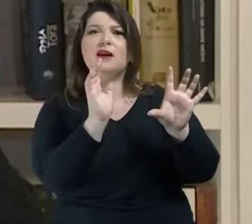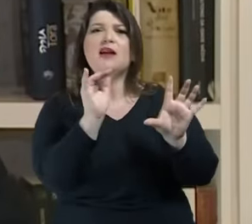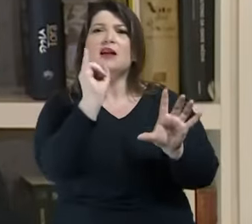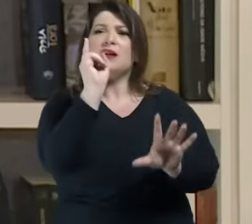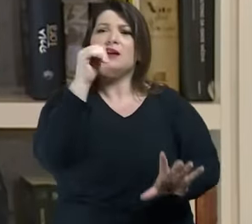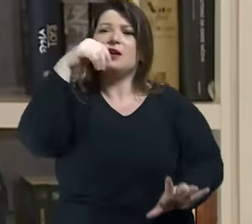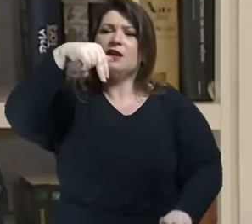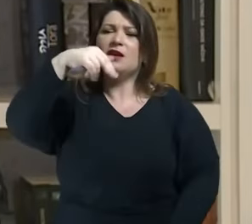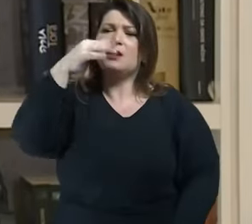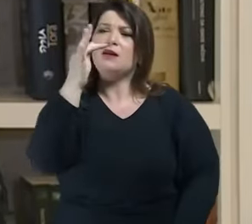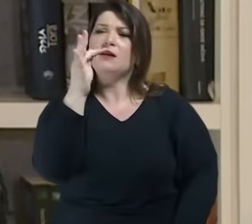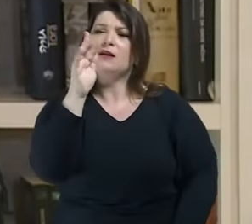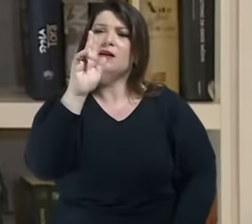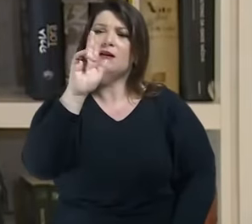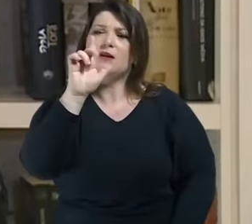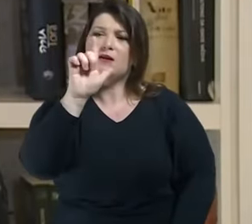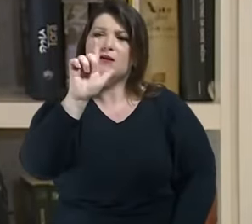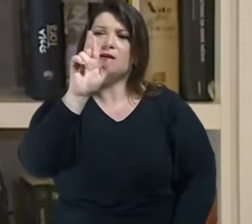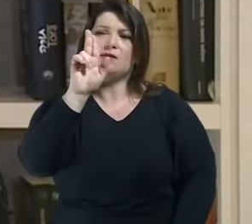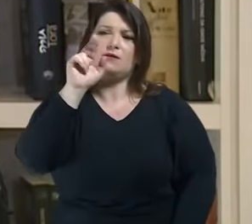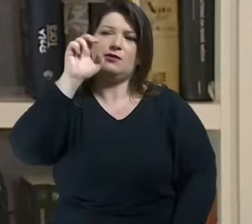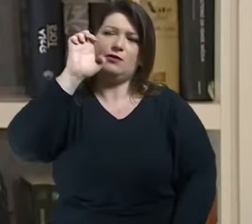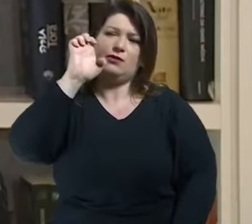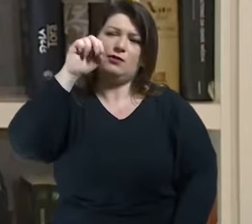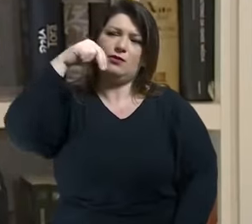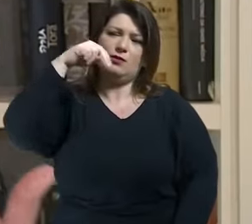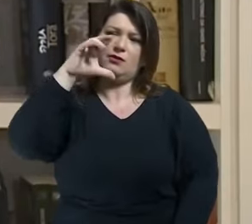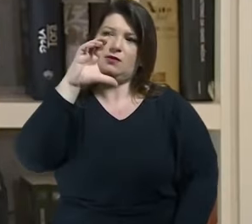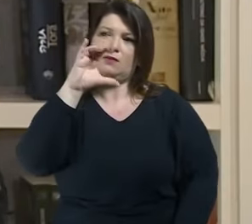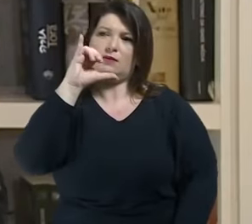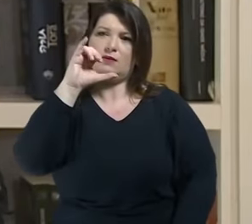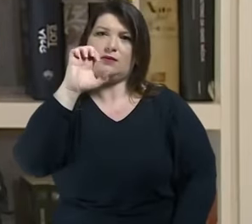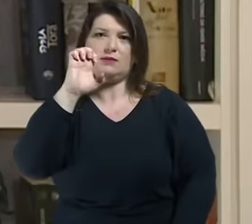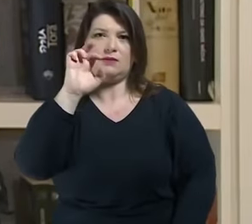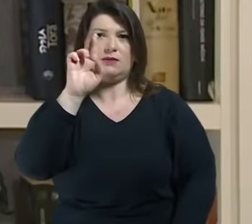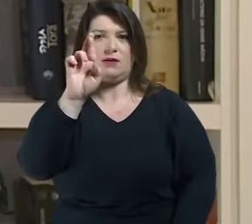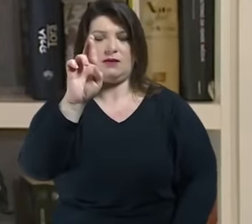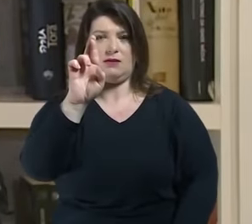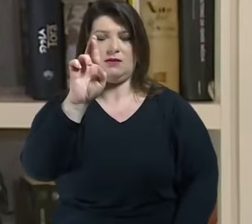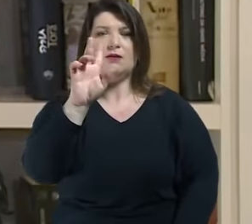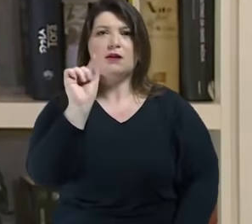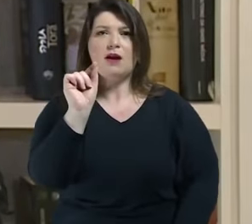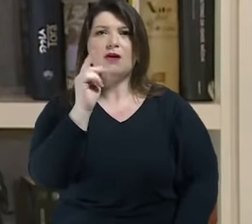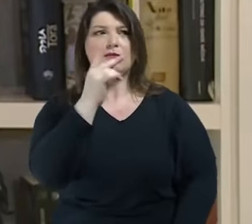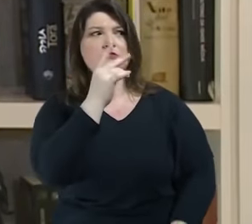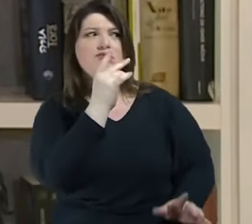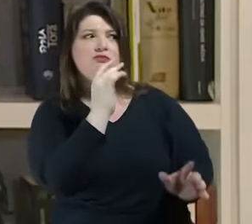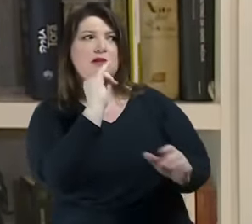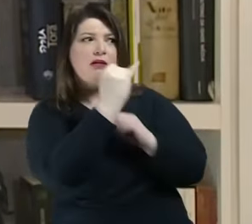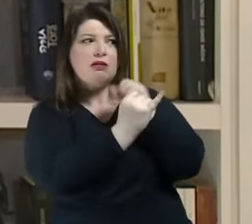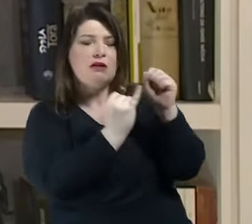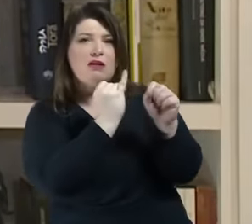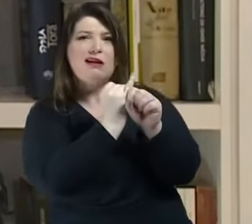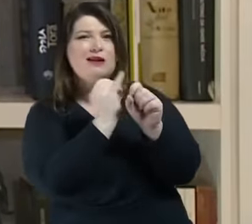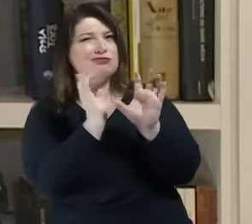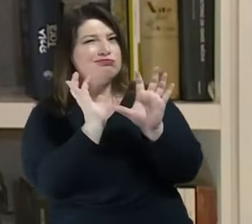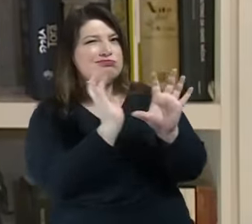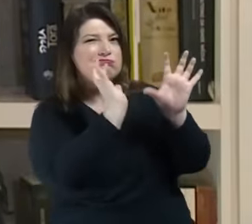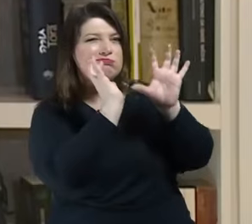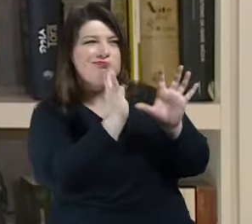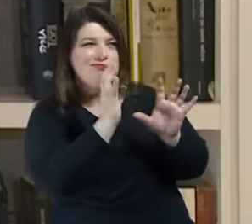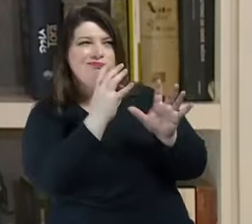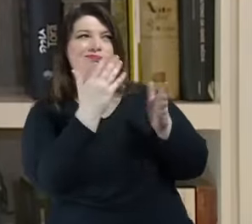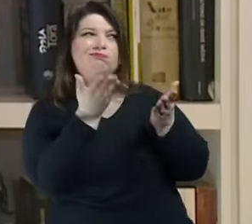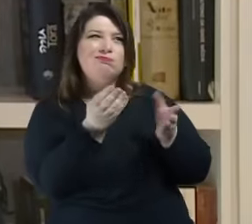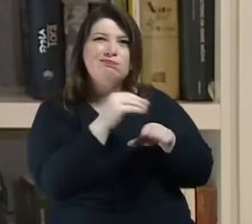traz novas ideias, traz novas dicas de consumo, traz posições. Os